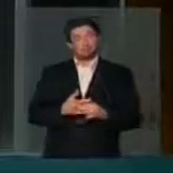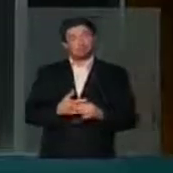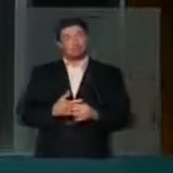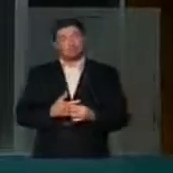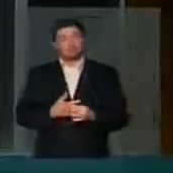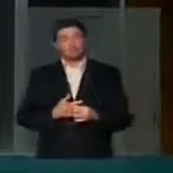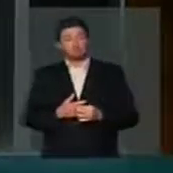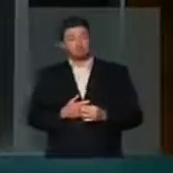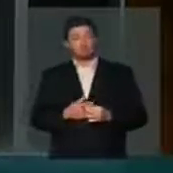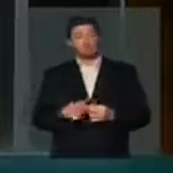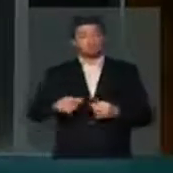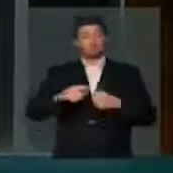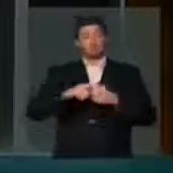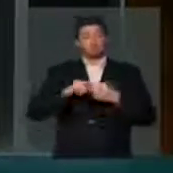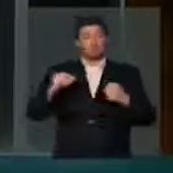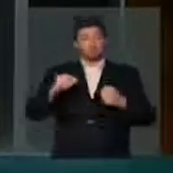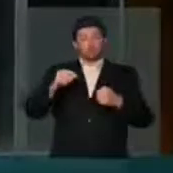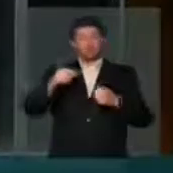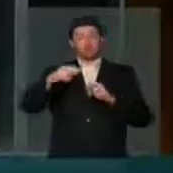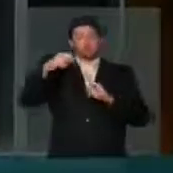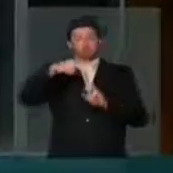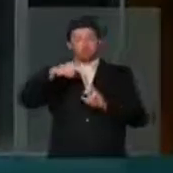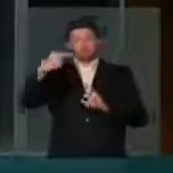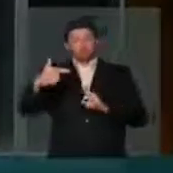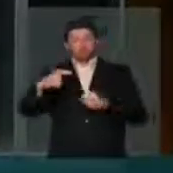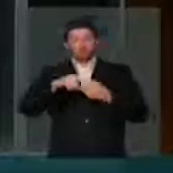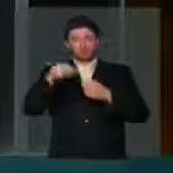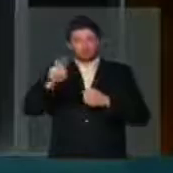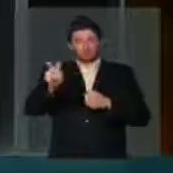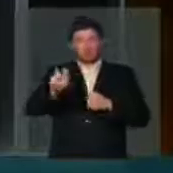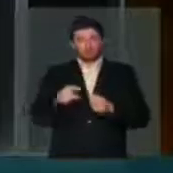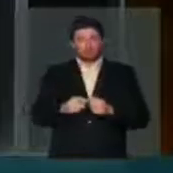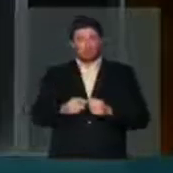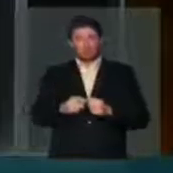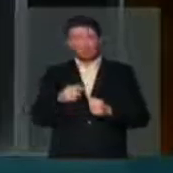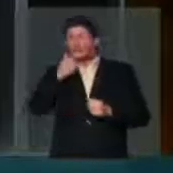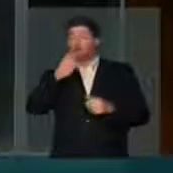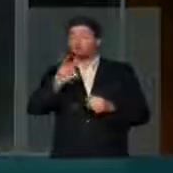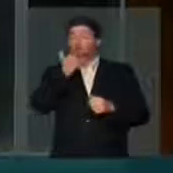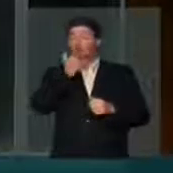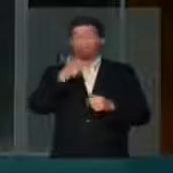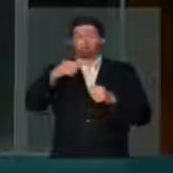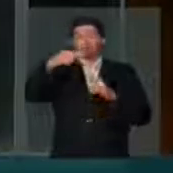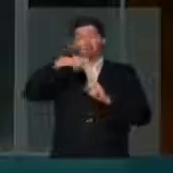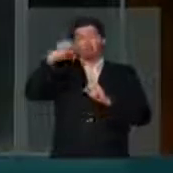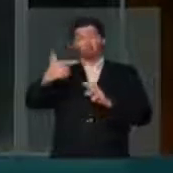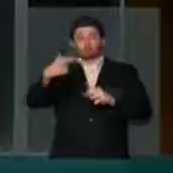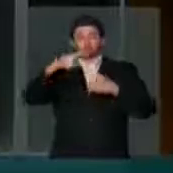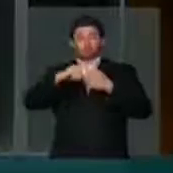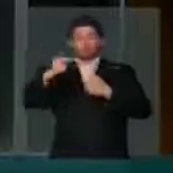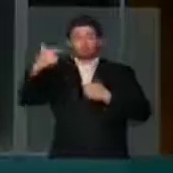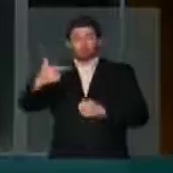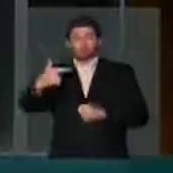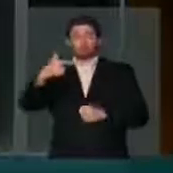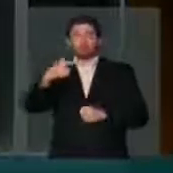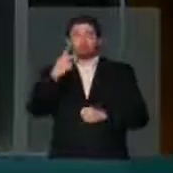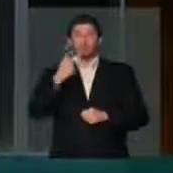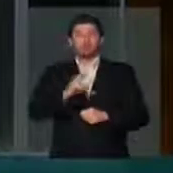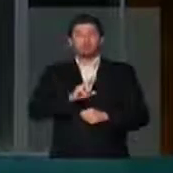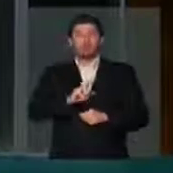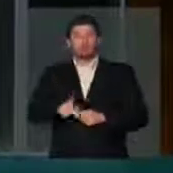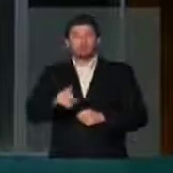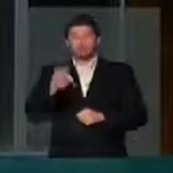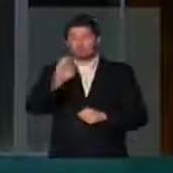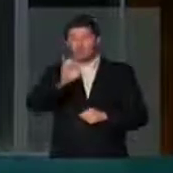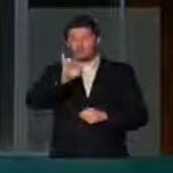lugar, o artigo, parágrafo segundo, do artigo segundo, que diz que não serão considerados